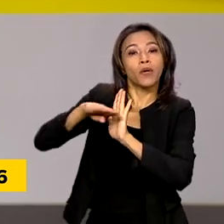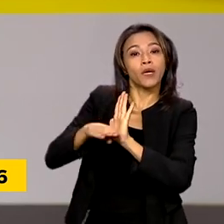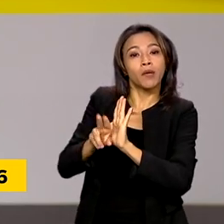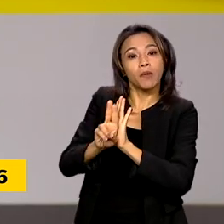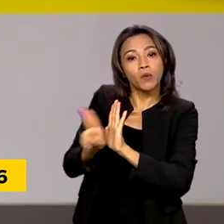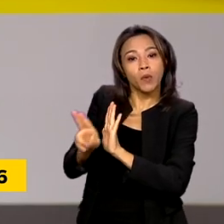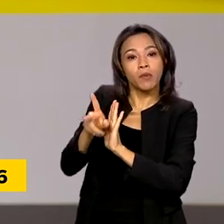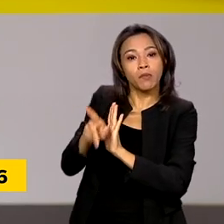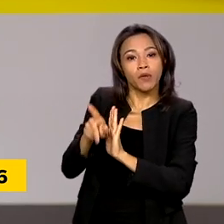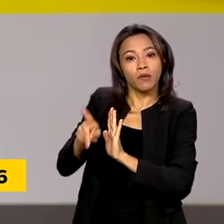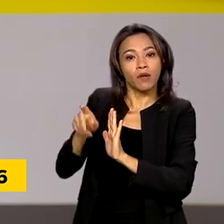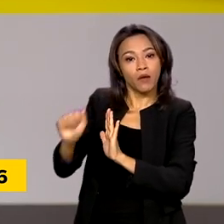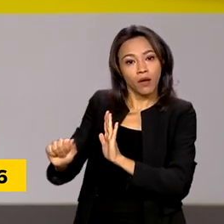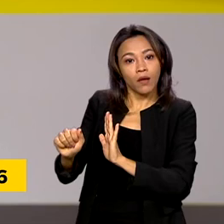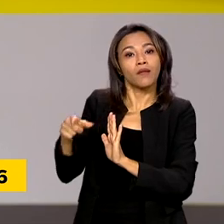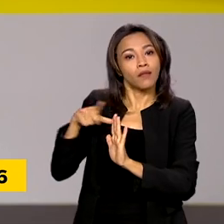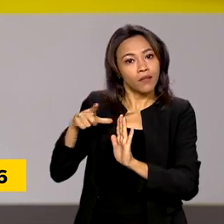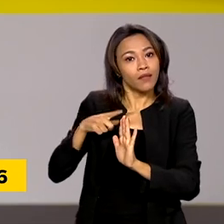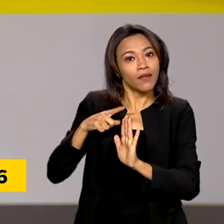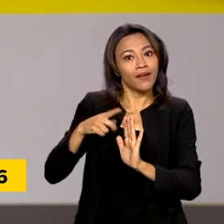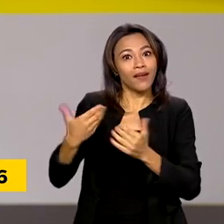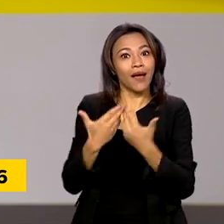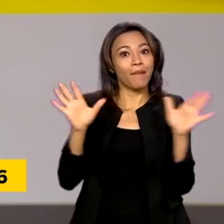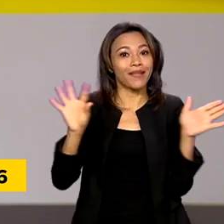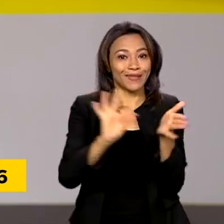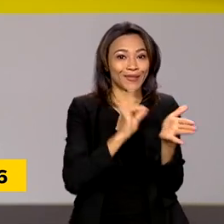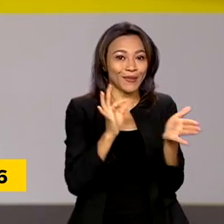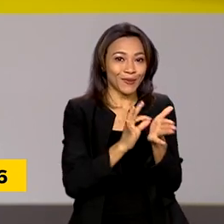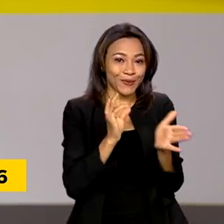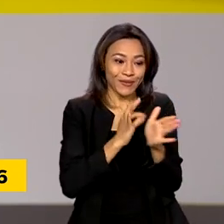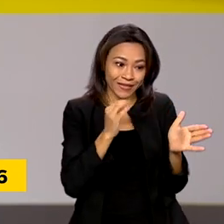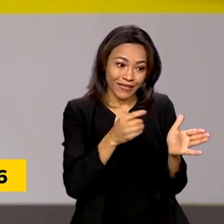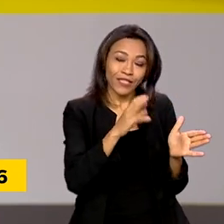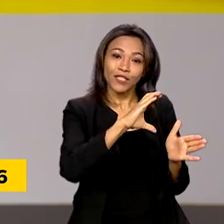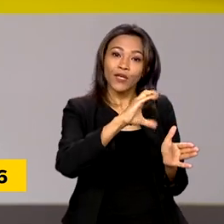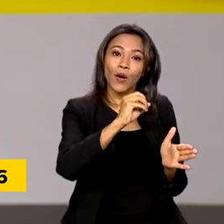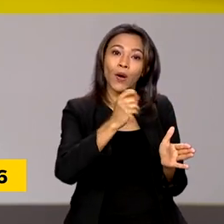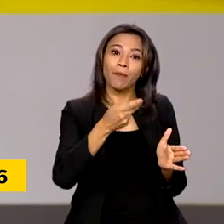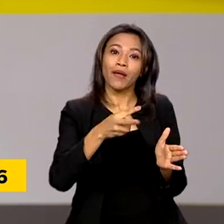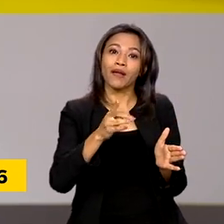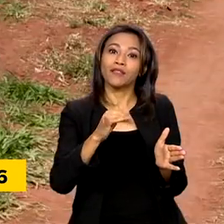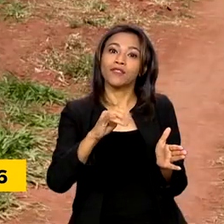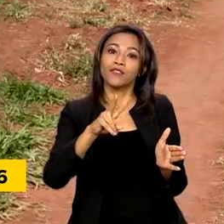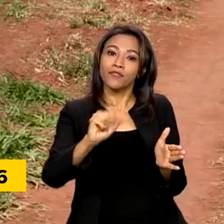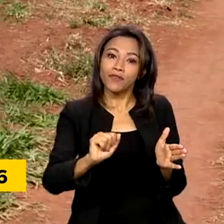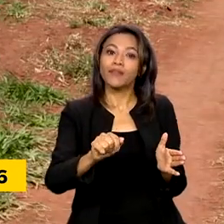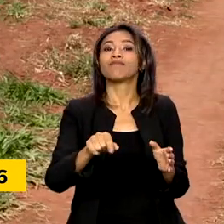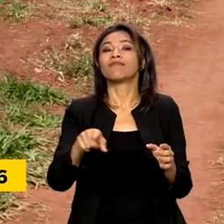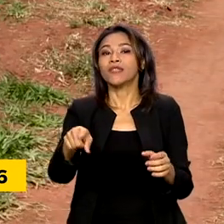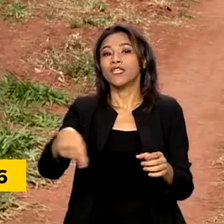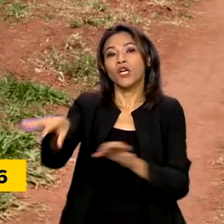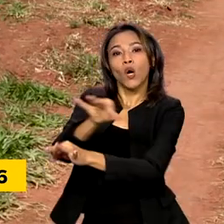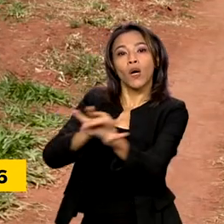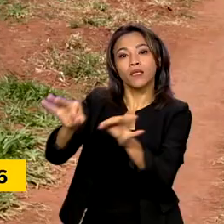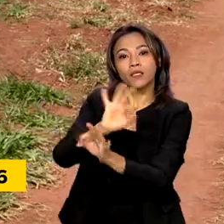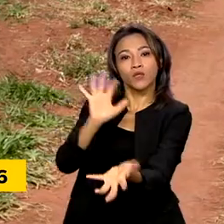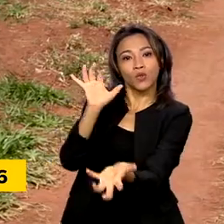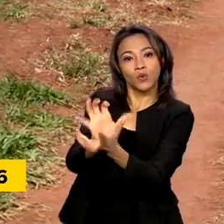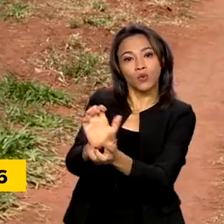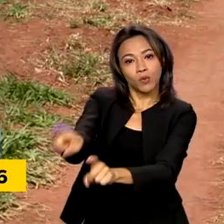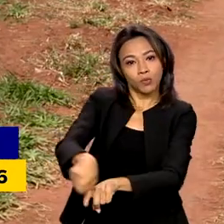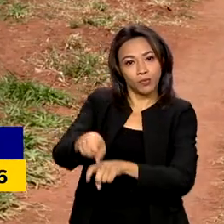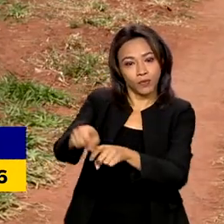Aquisição de Alimentos recebe inscrições de cooperativas e organizações agrícolas. Neste assentamento a 40